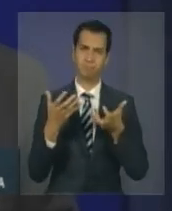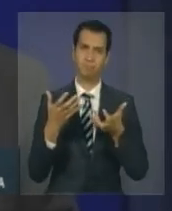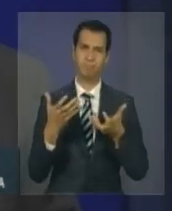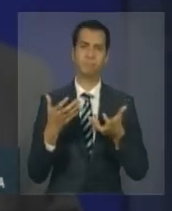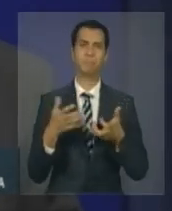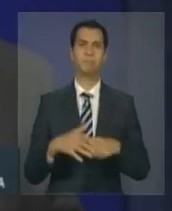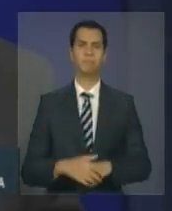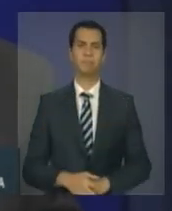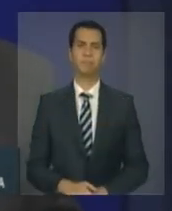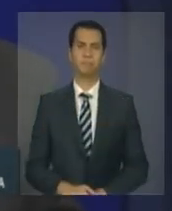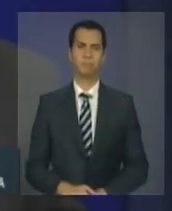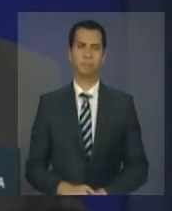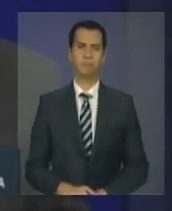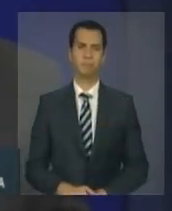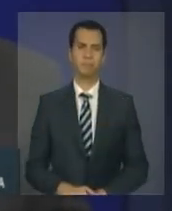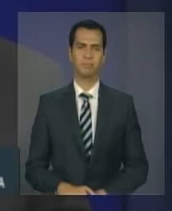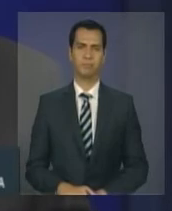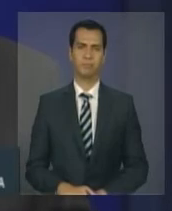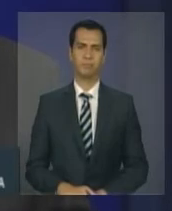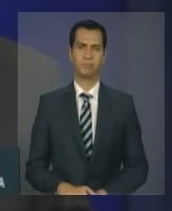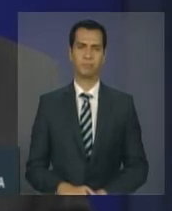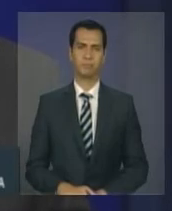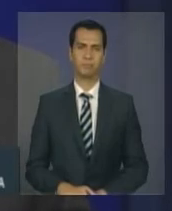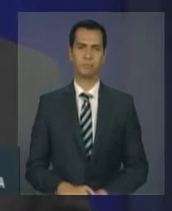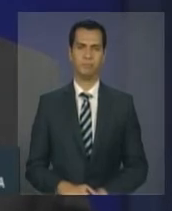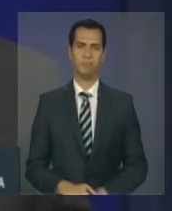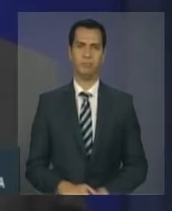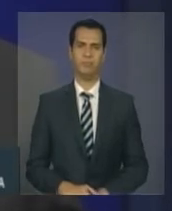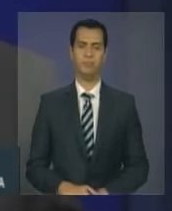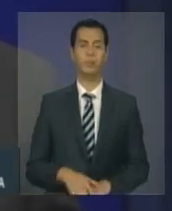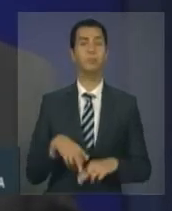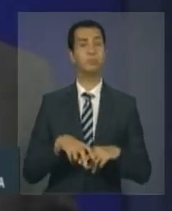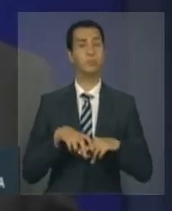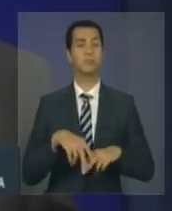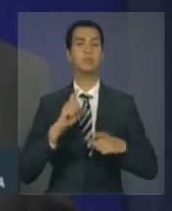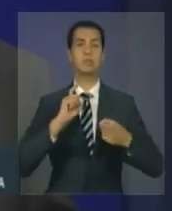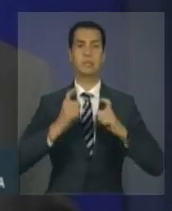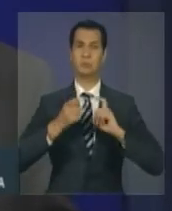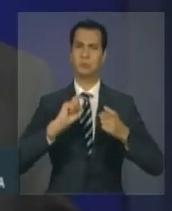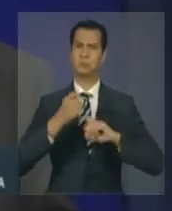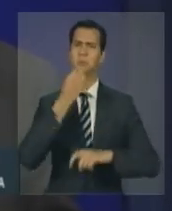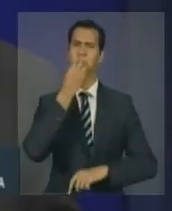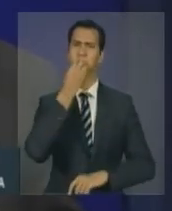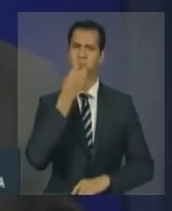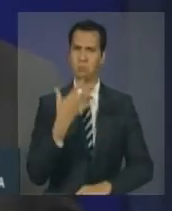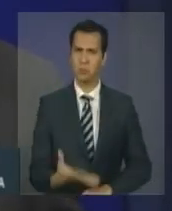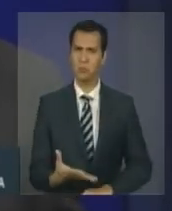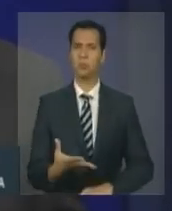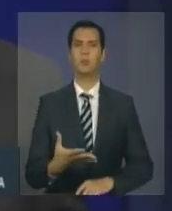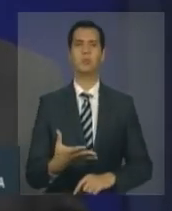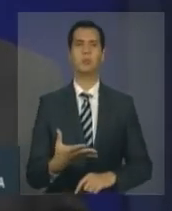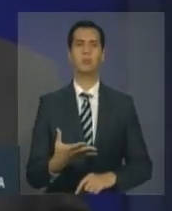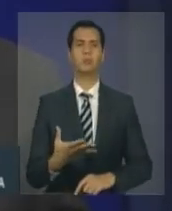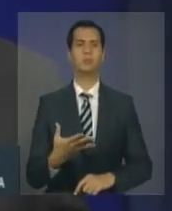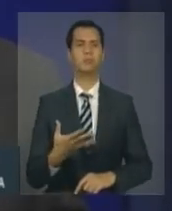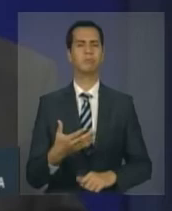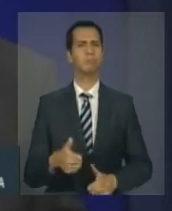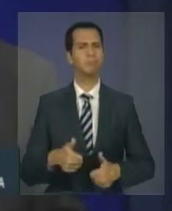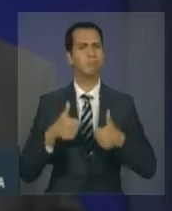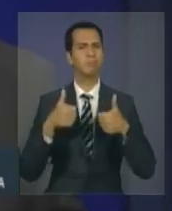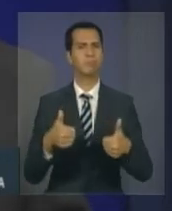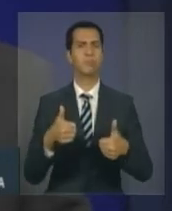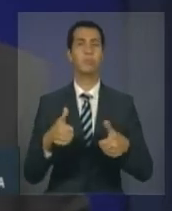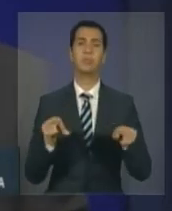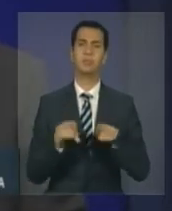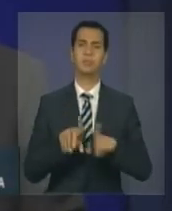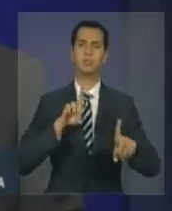Brasil. Por isso, foi uma cimeira muito, muito positiva, que também conheceu, aliás, um diálogo franco,